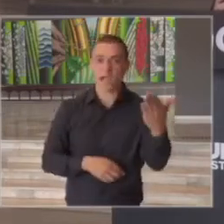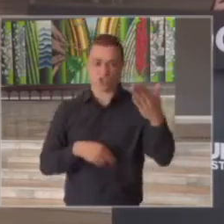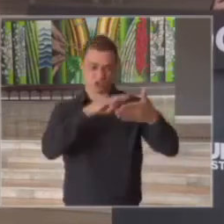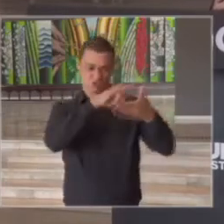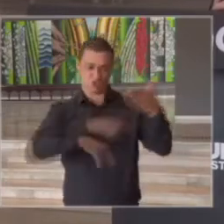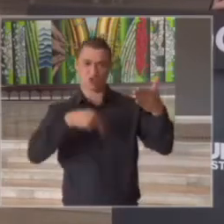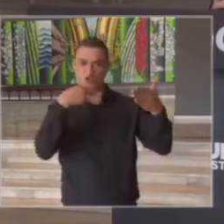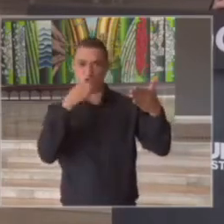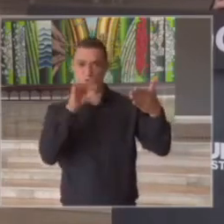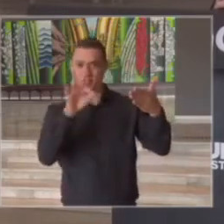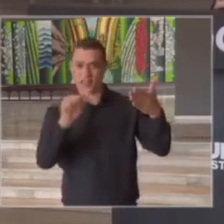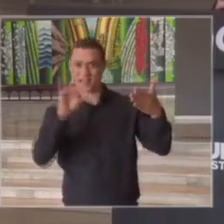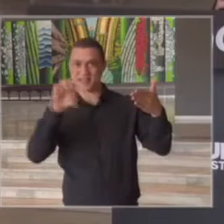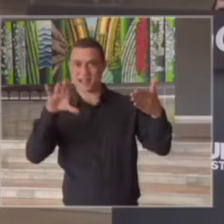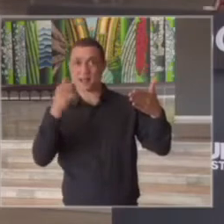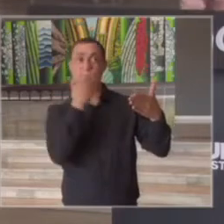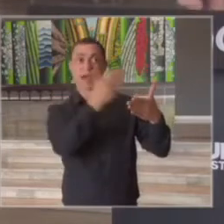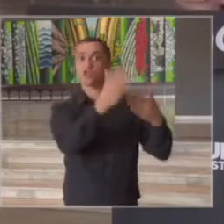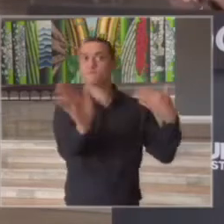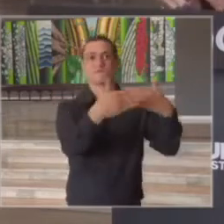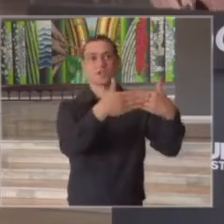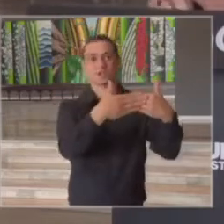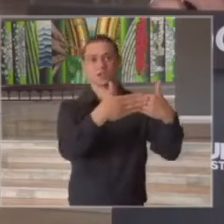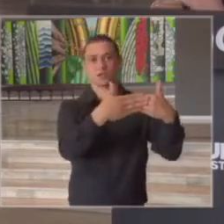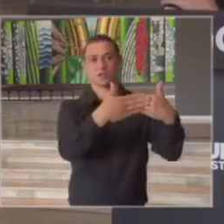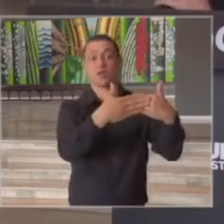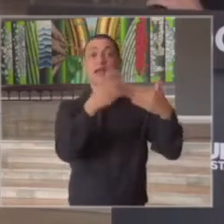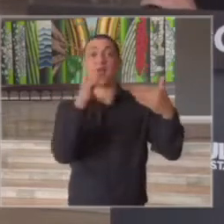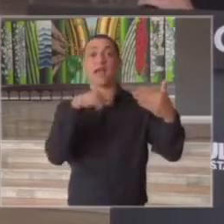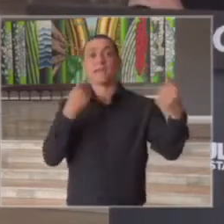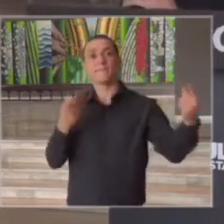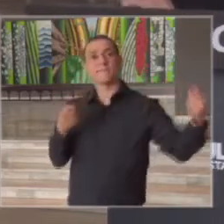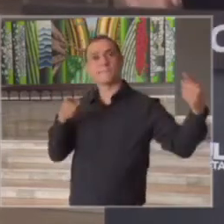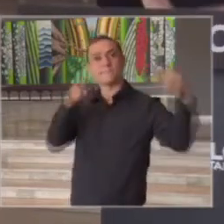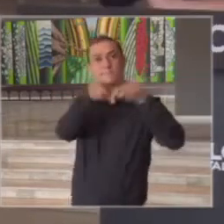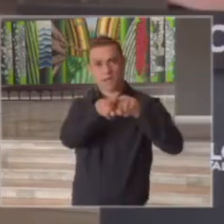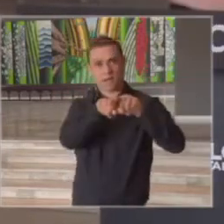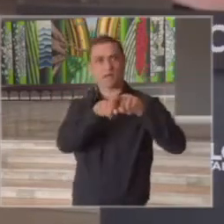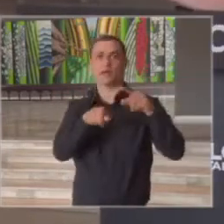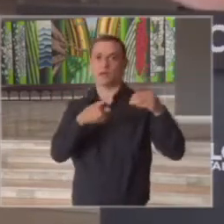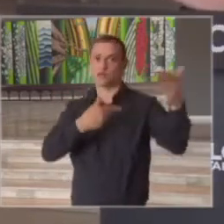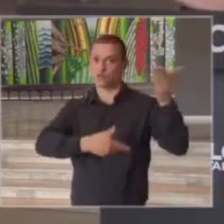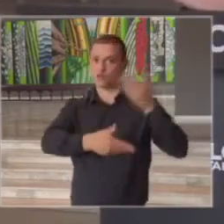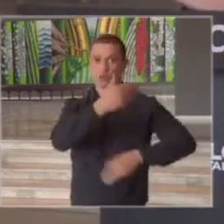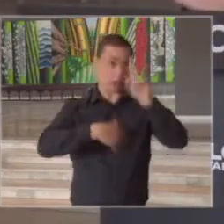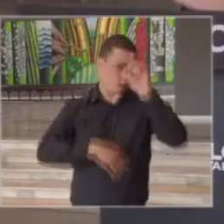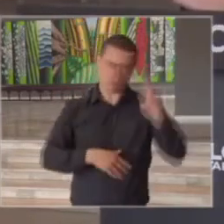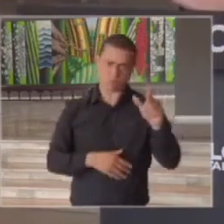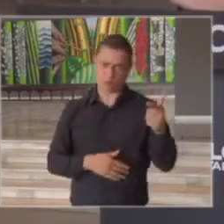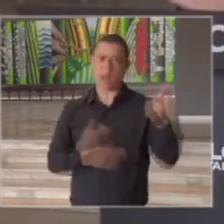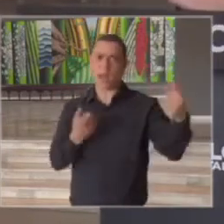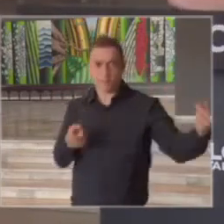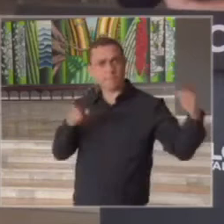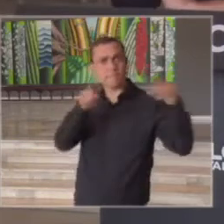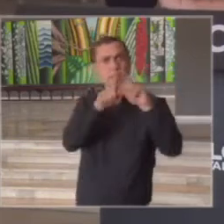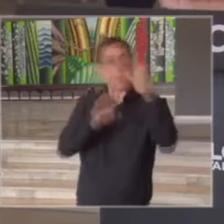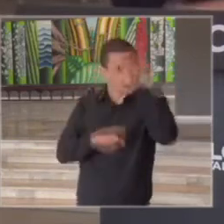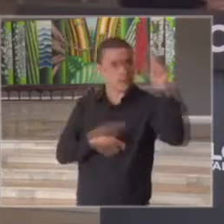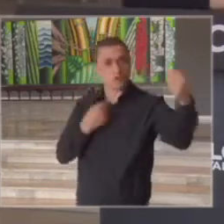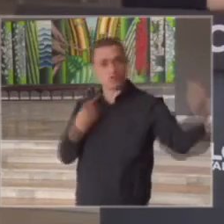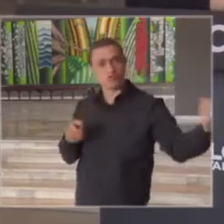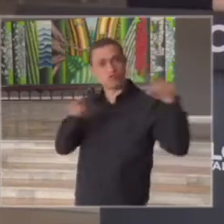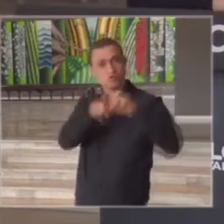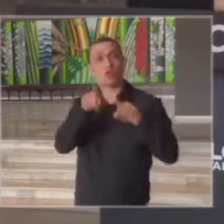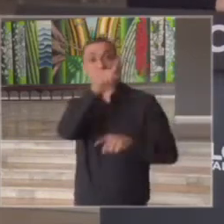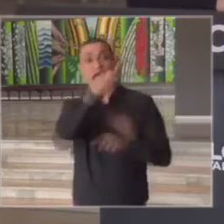técnica o fechamento é uma parceria em um trato cordial e sempre de muita parceria com esses prefeitos tanto de